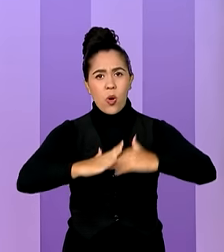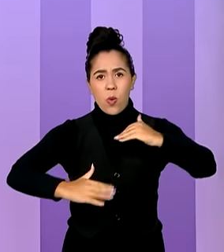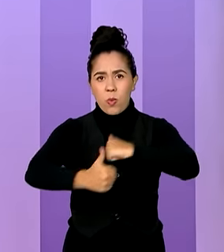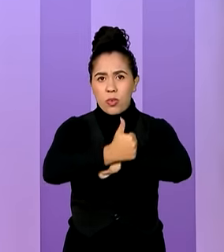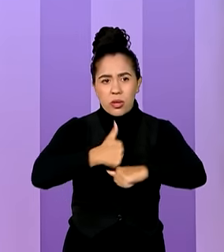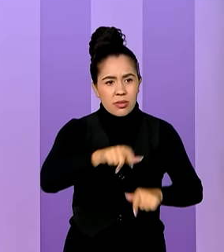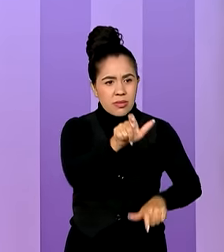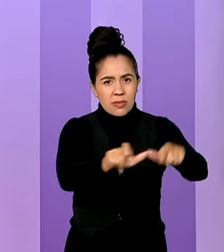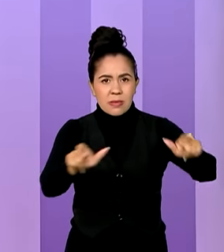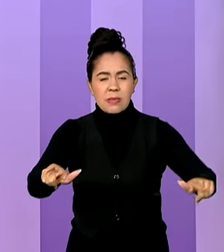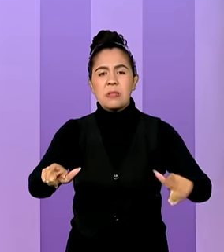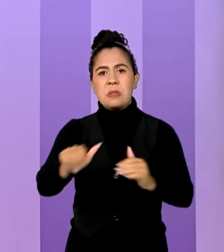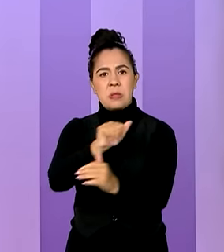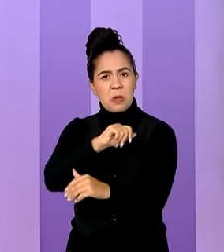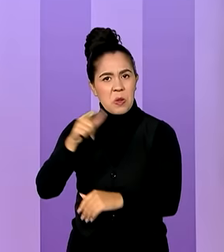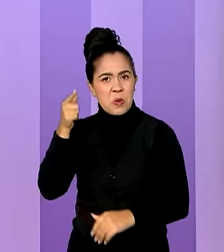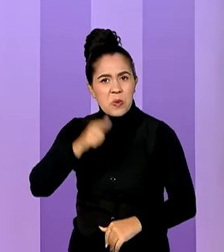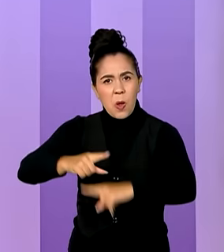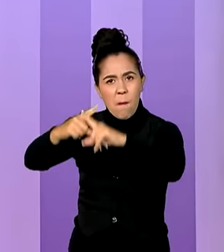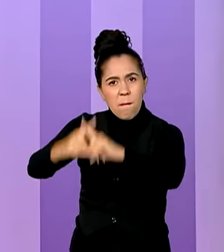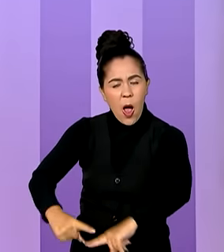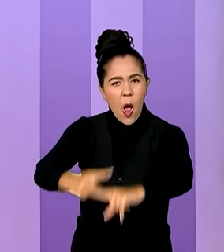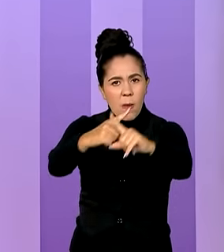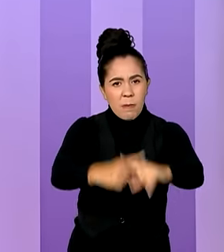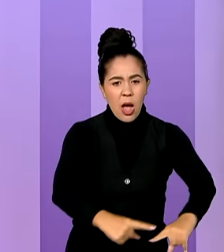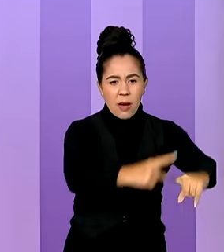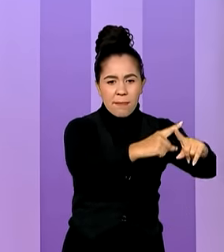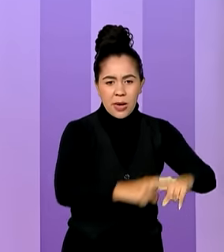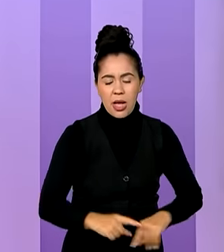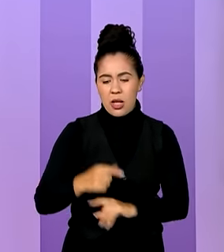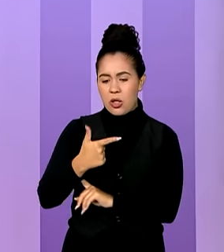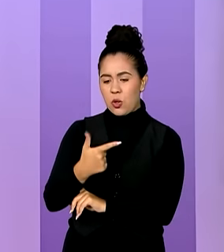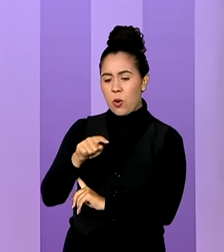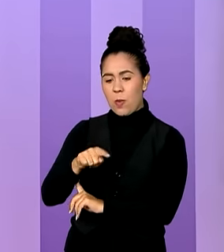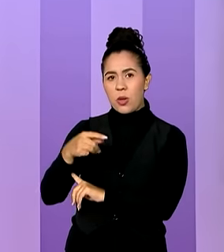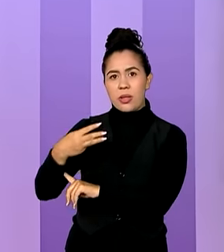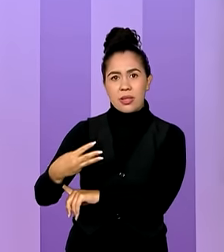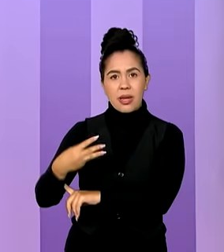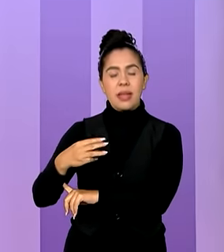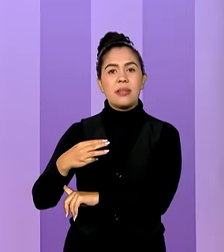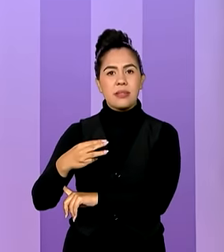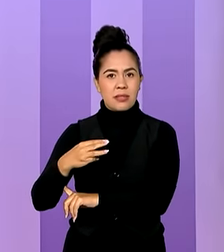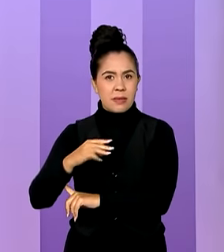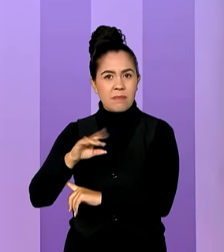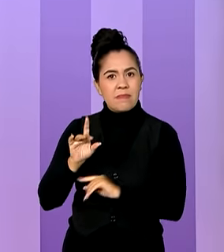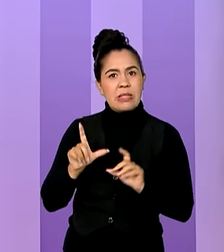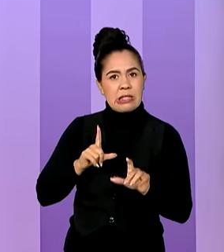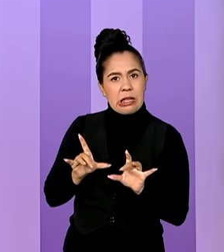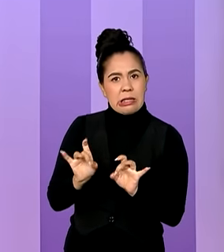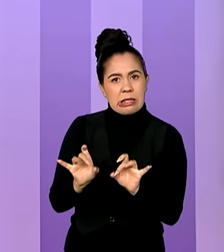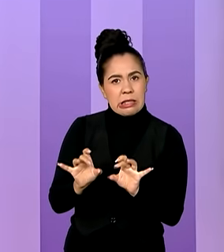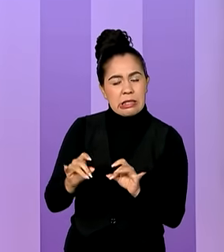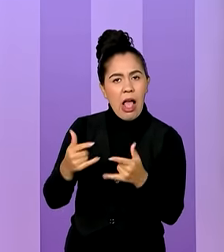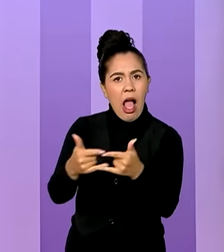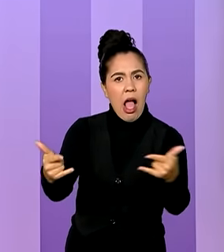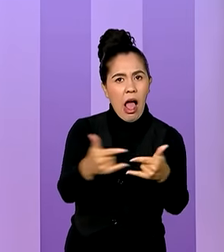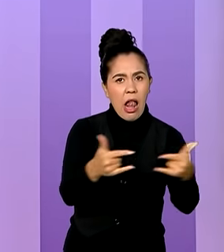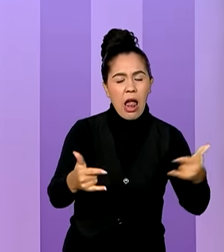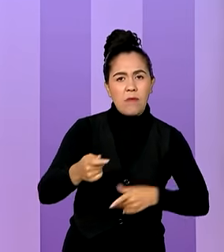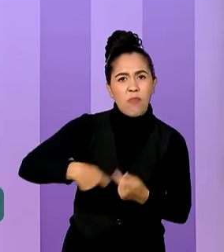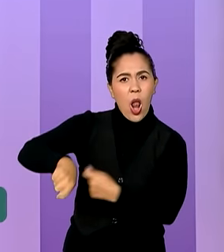competindo em frente a público imenso, 2,3 milhões de ingressos vendidos. Isso coloca Paris como a segunda